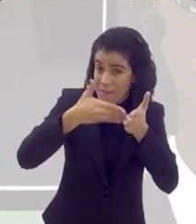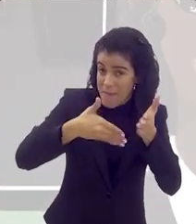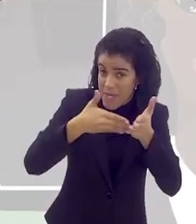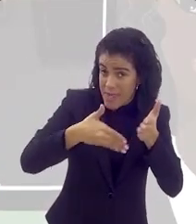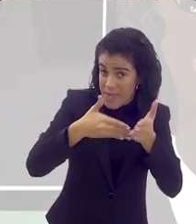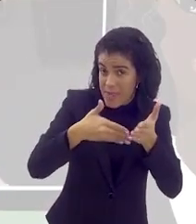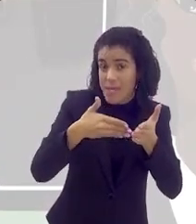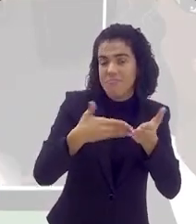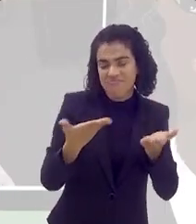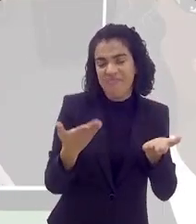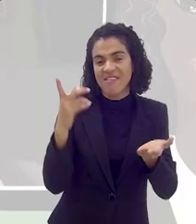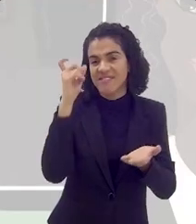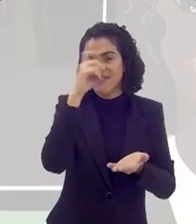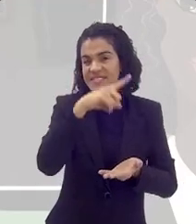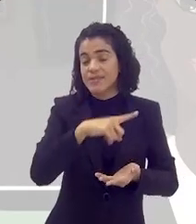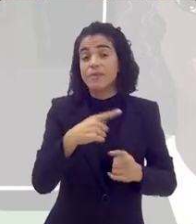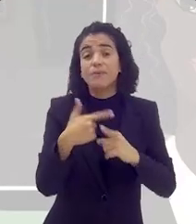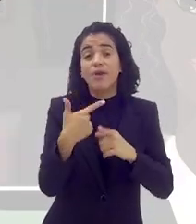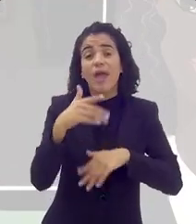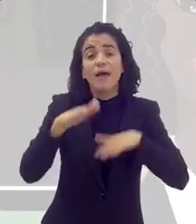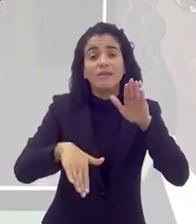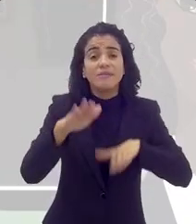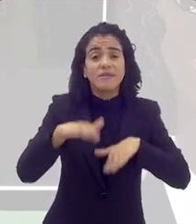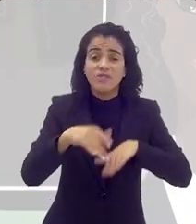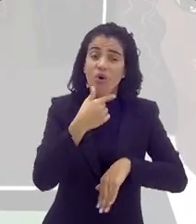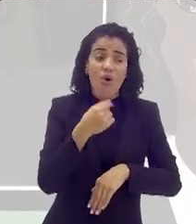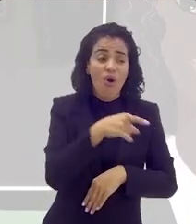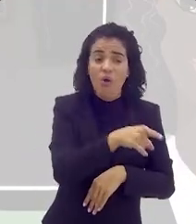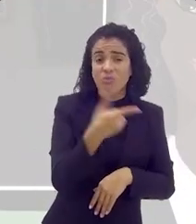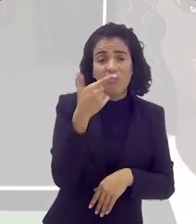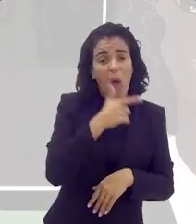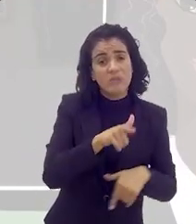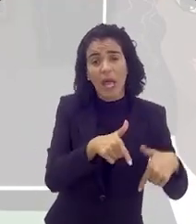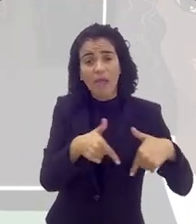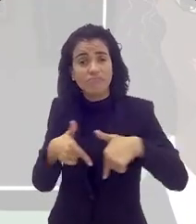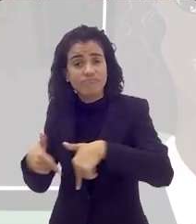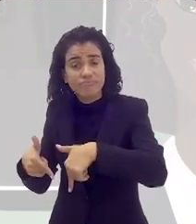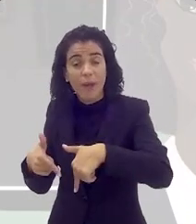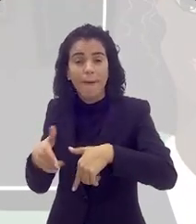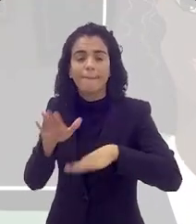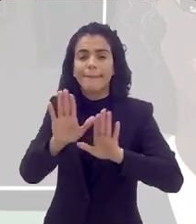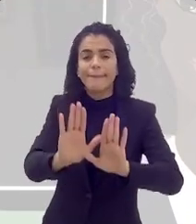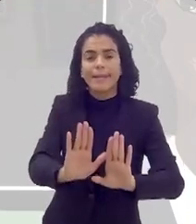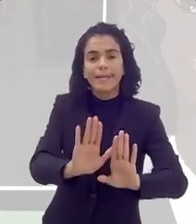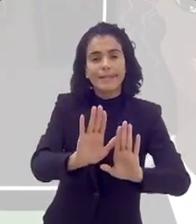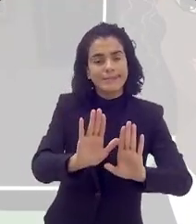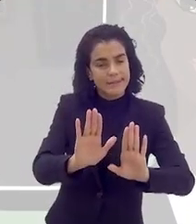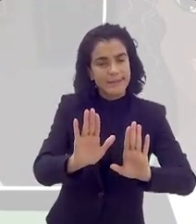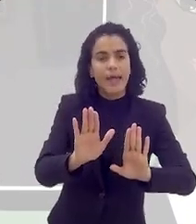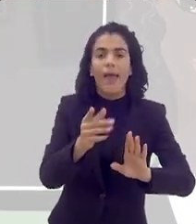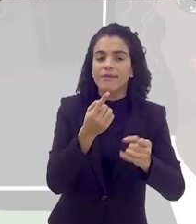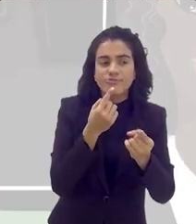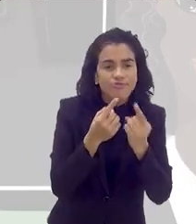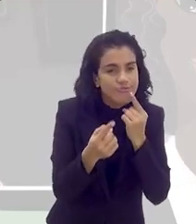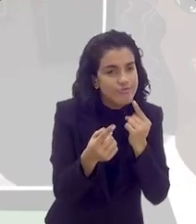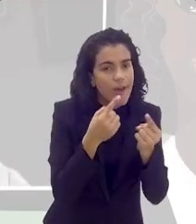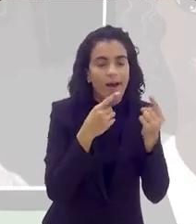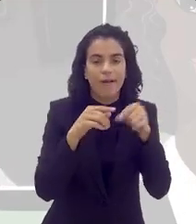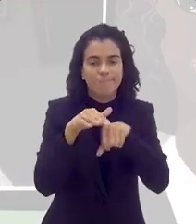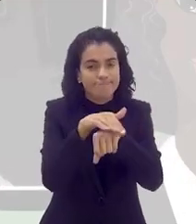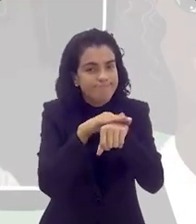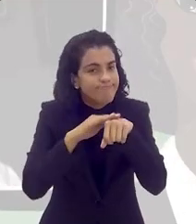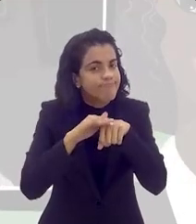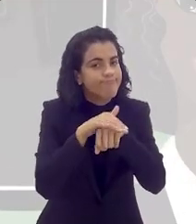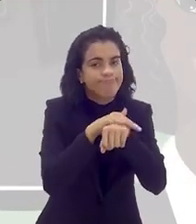esposas atuais possam dar para os filhos deles, porque muitas vezes eles mesmos não conseguem fazer isso. Mas, assim, claramente é com diálogo,